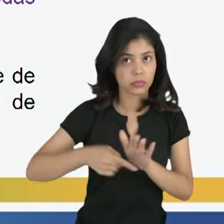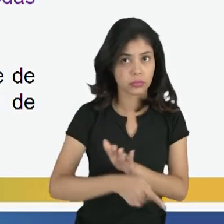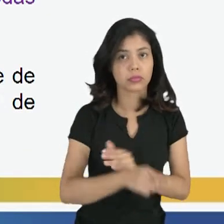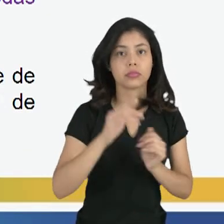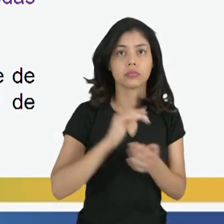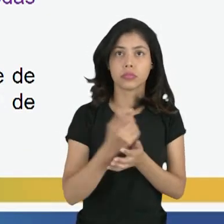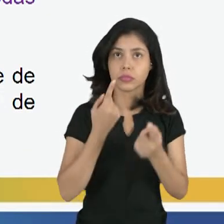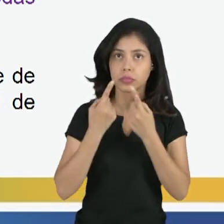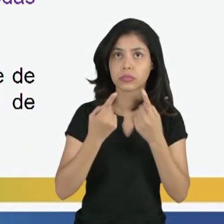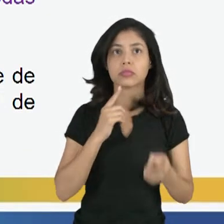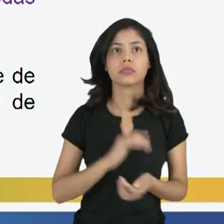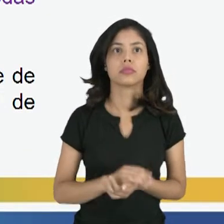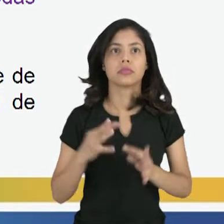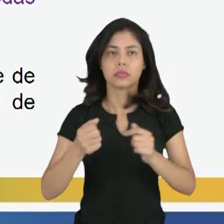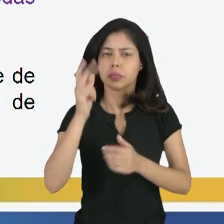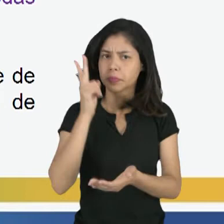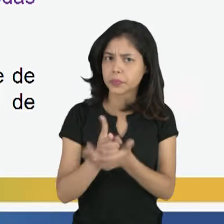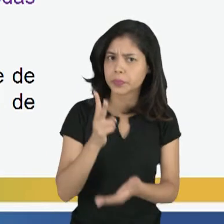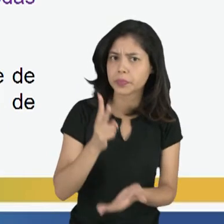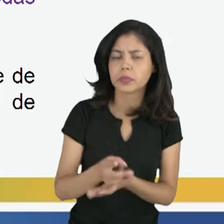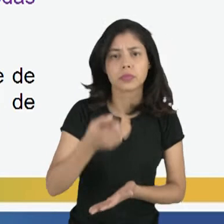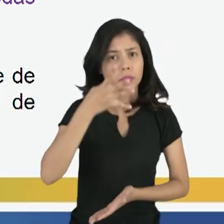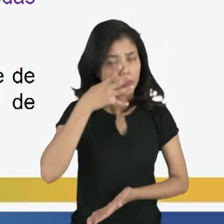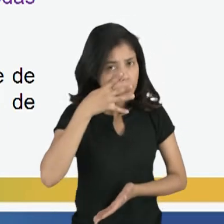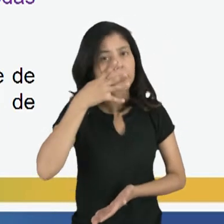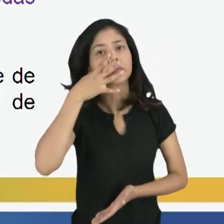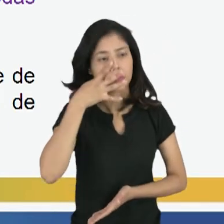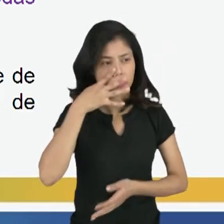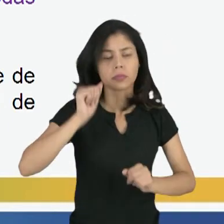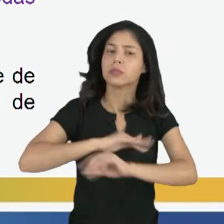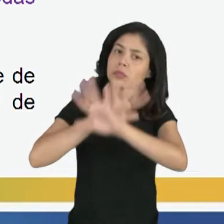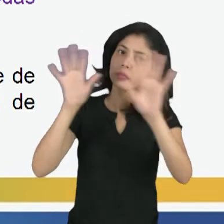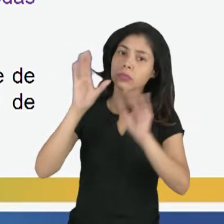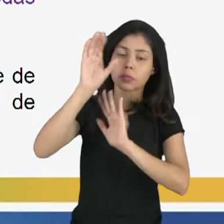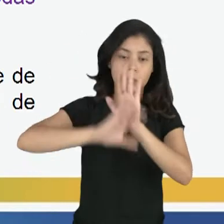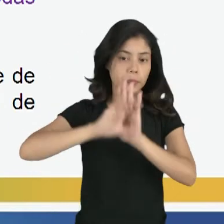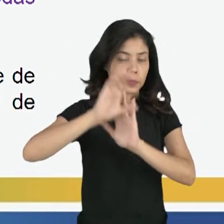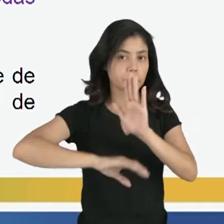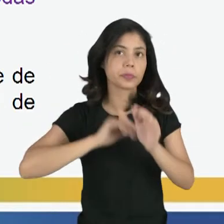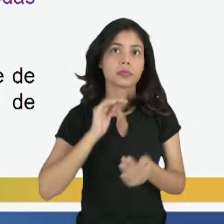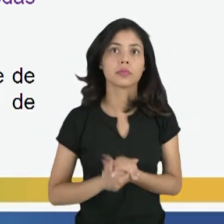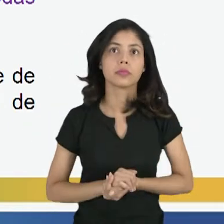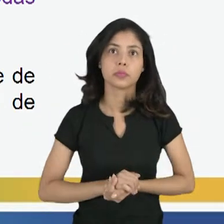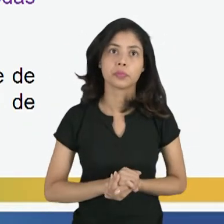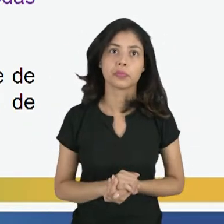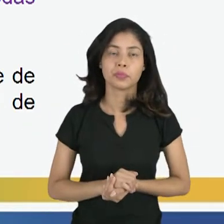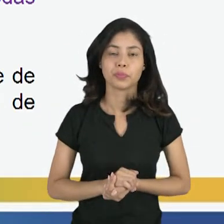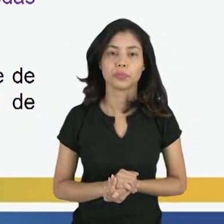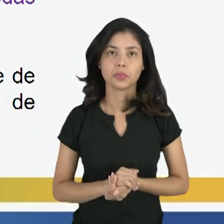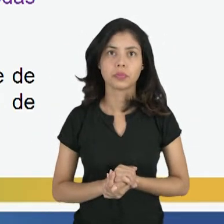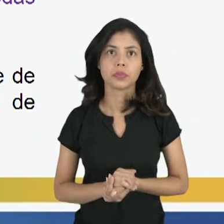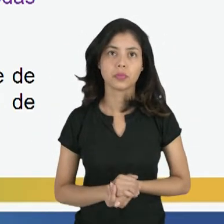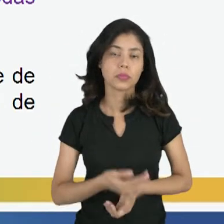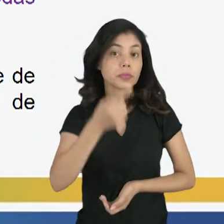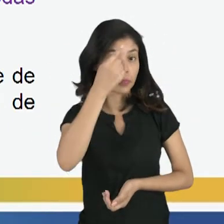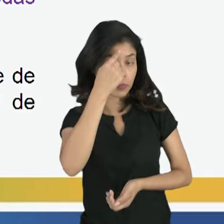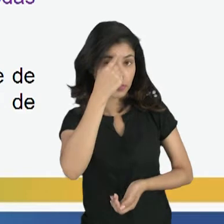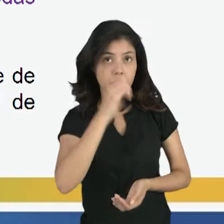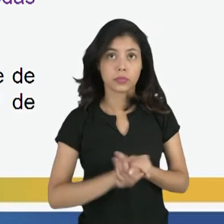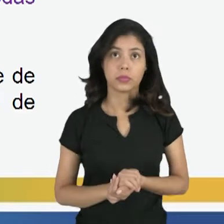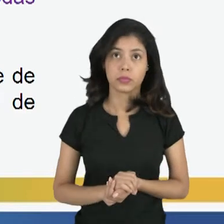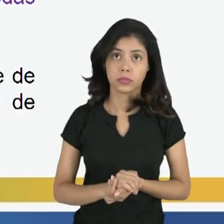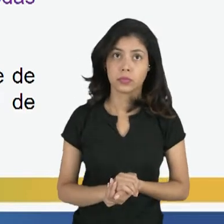da dialética. Todavia, observando, torna claro o conceito, mas consciente da